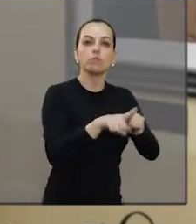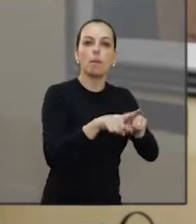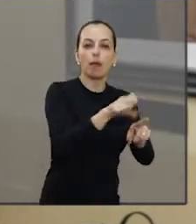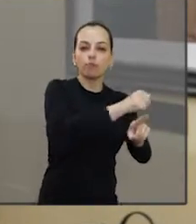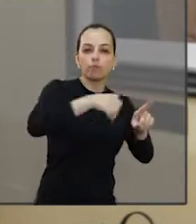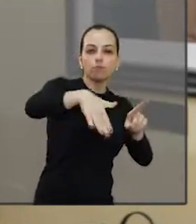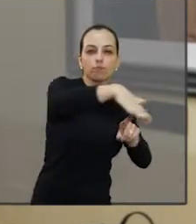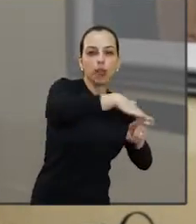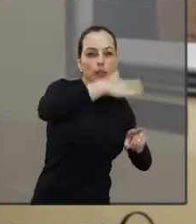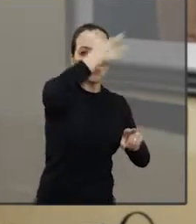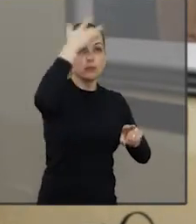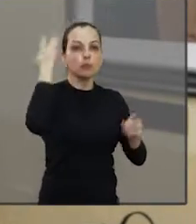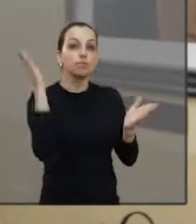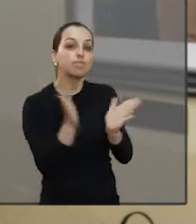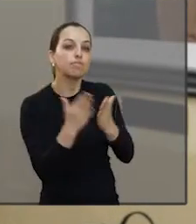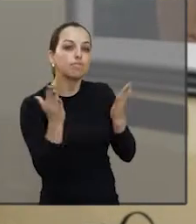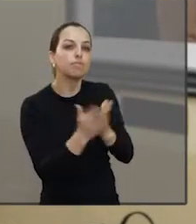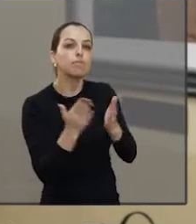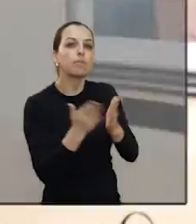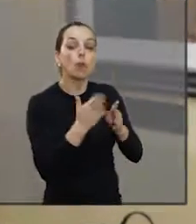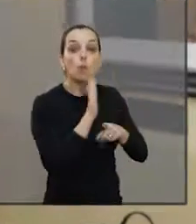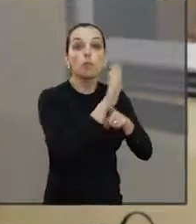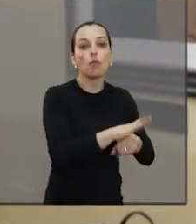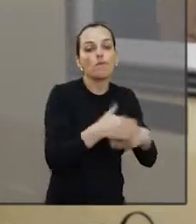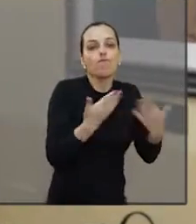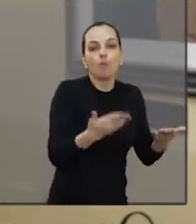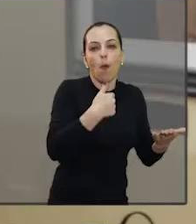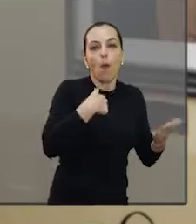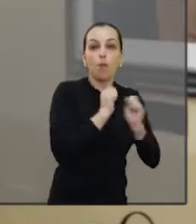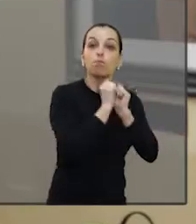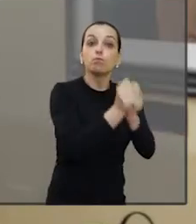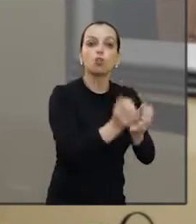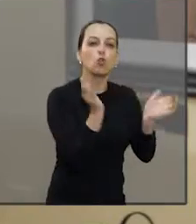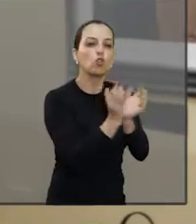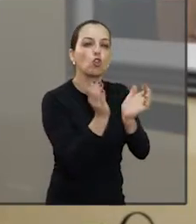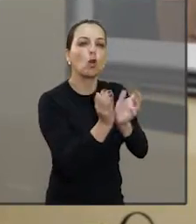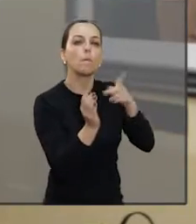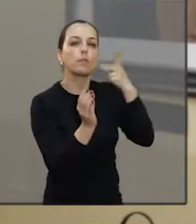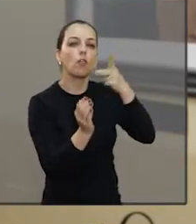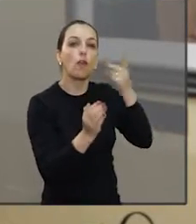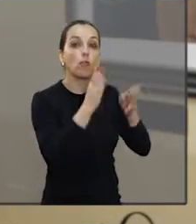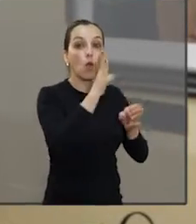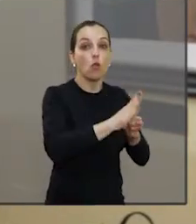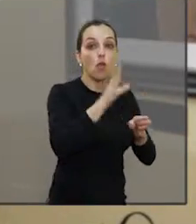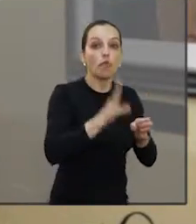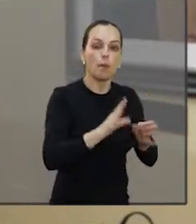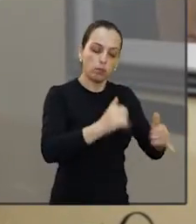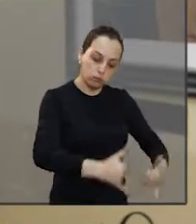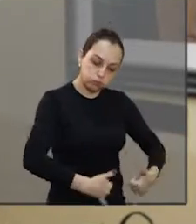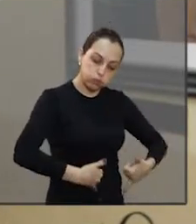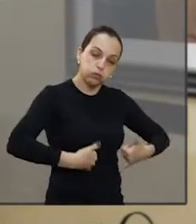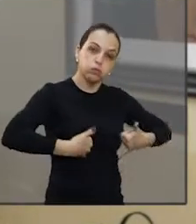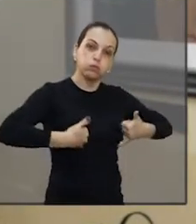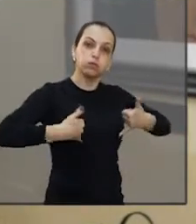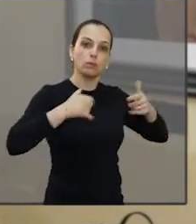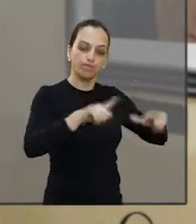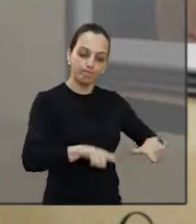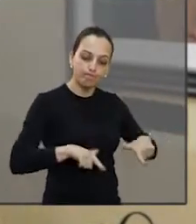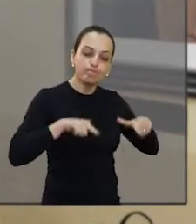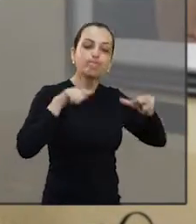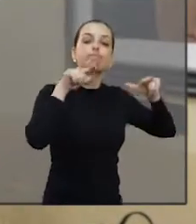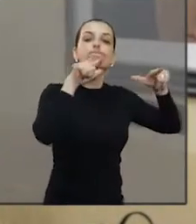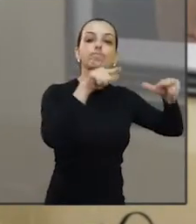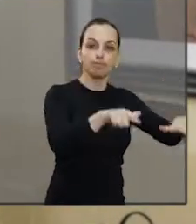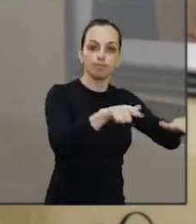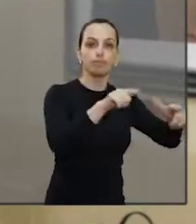assistenciais, junto à maçonaria. Então a gente fica muito honrado em poder outorgar esse título em nome da mesa, composta por mim, pelo